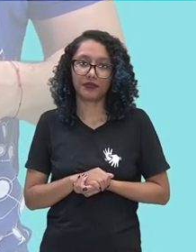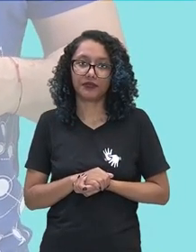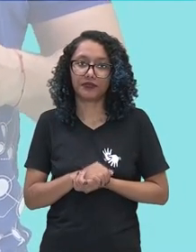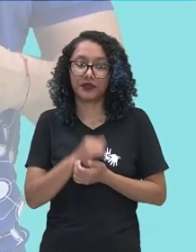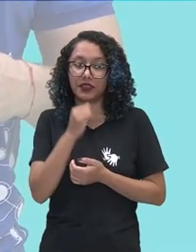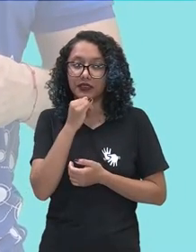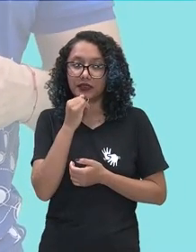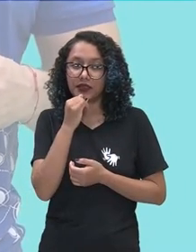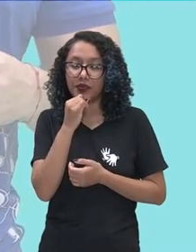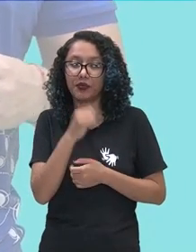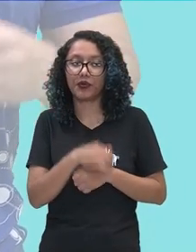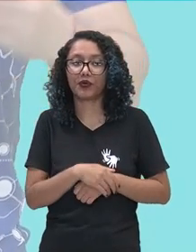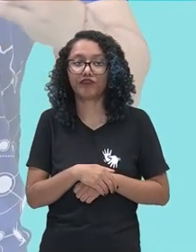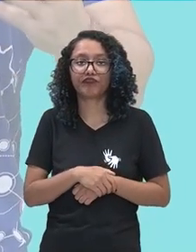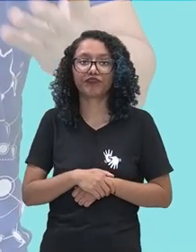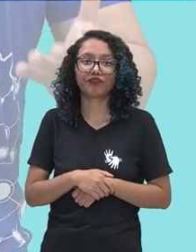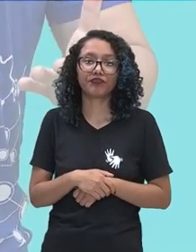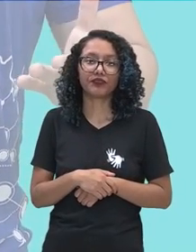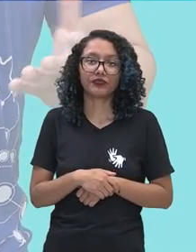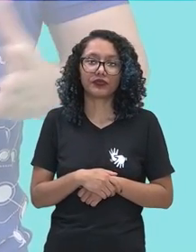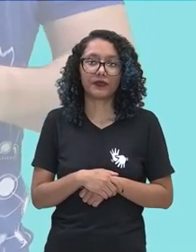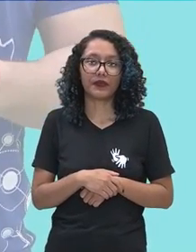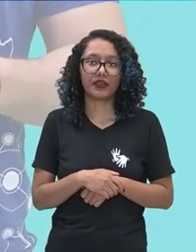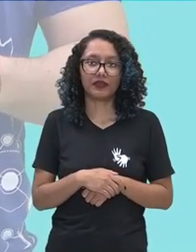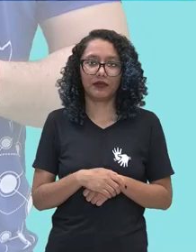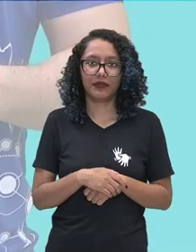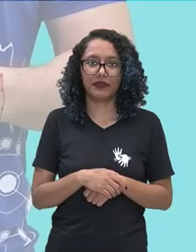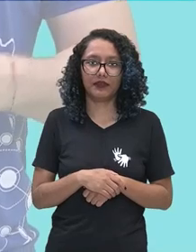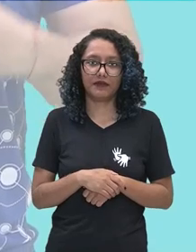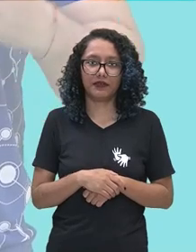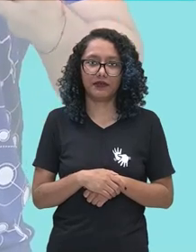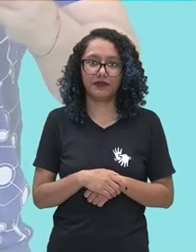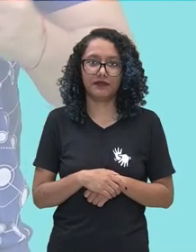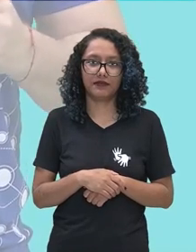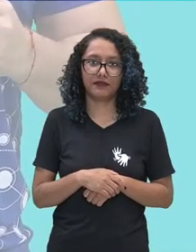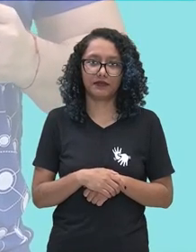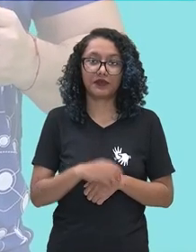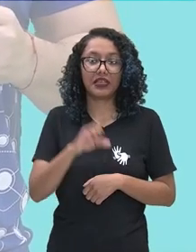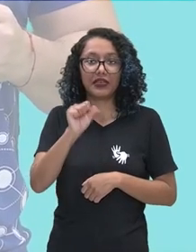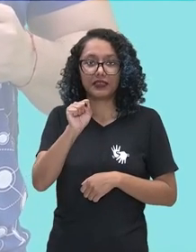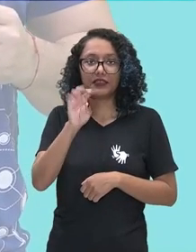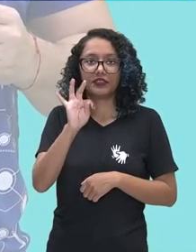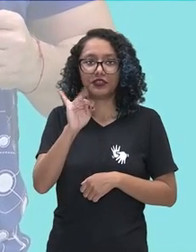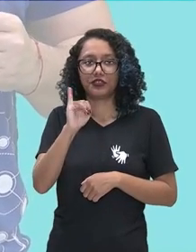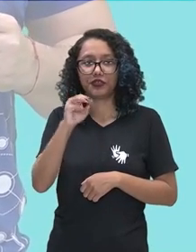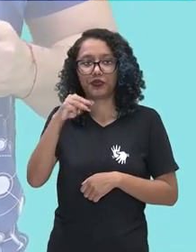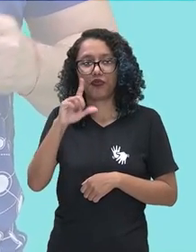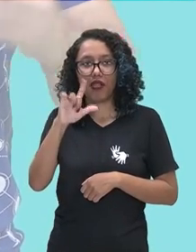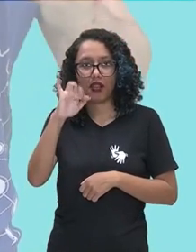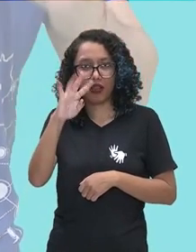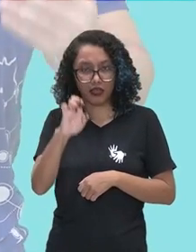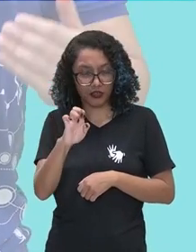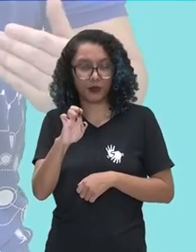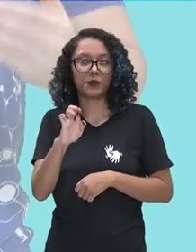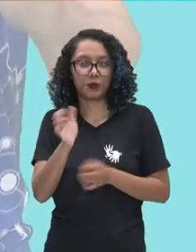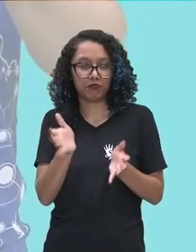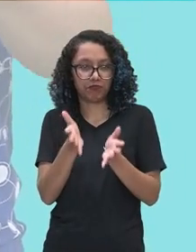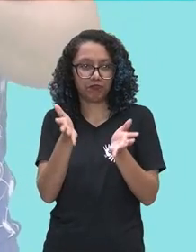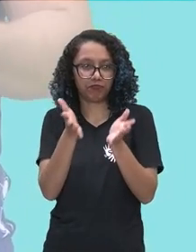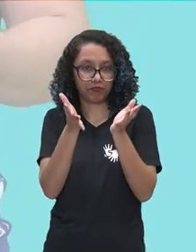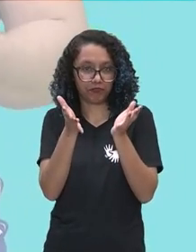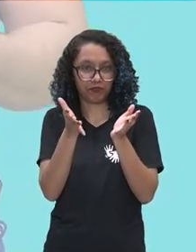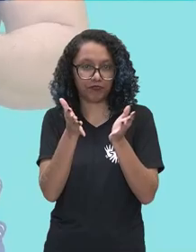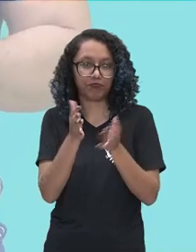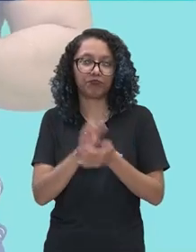cognato? Yes, estimulante, ok? Stimulant effects, efeitos